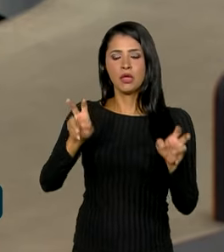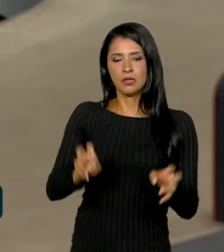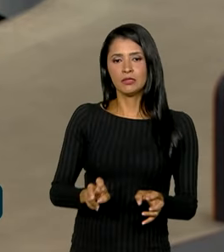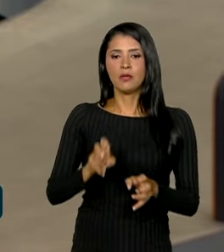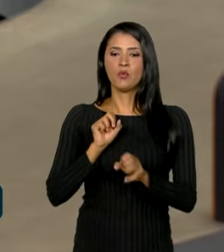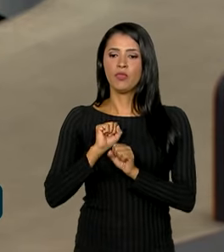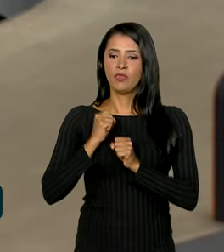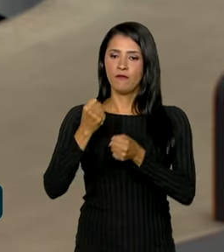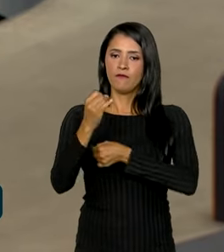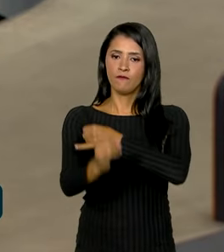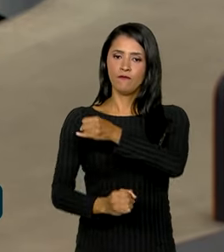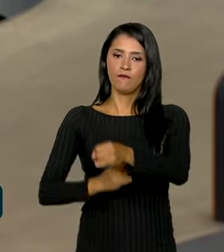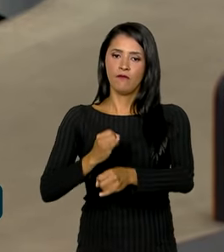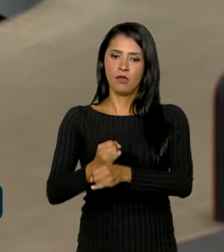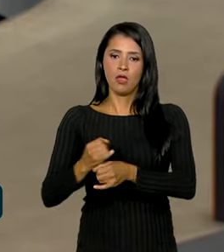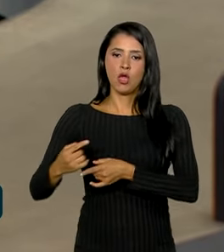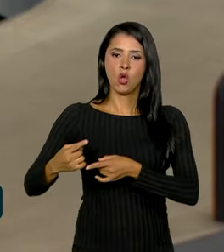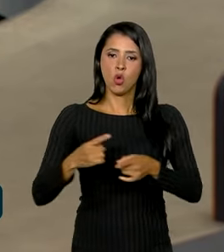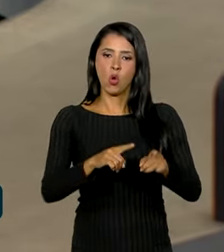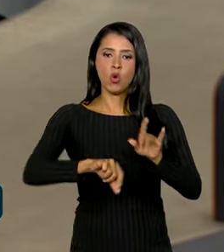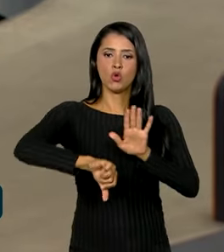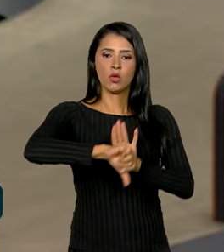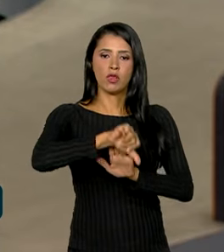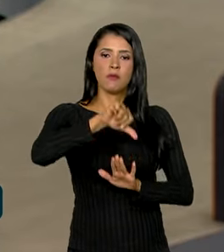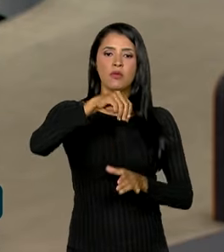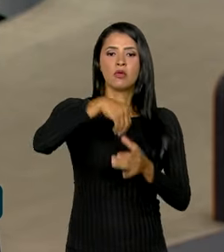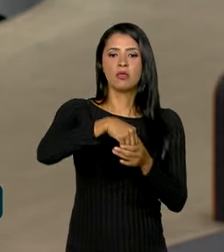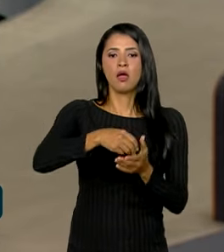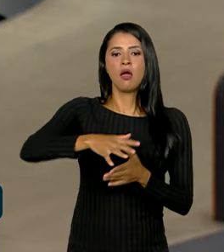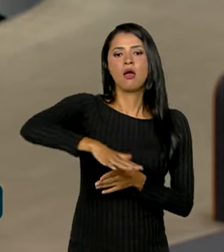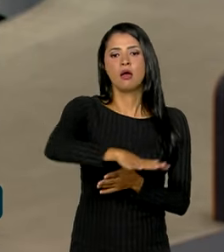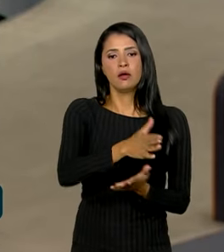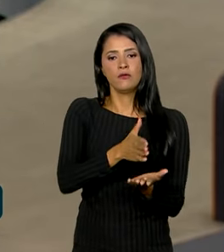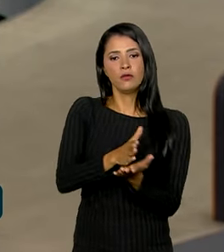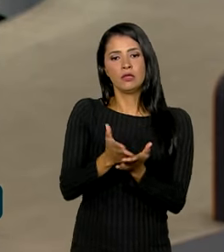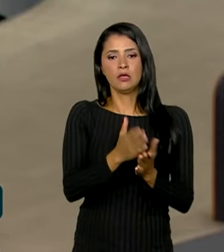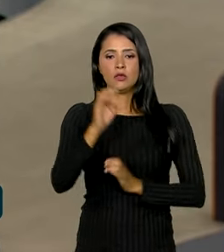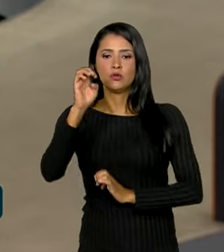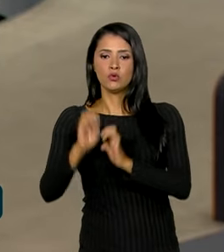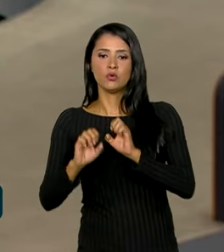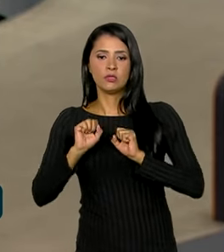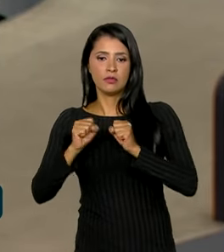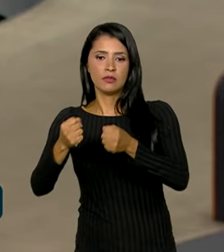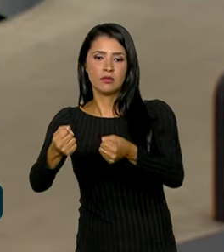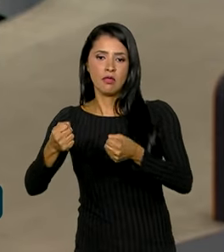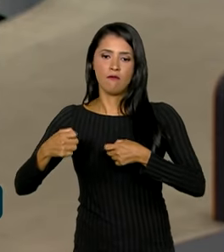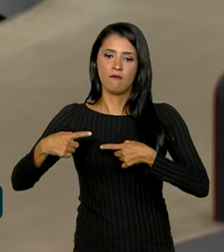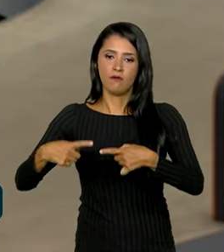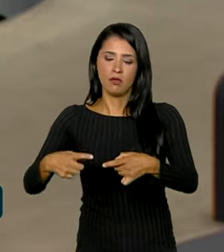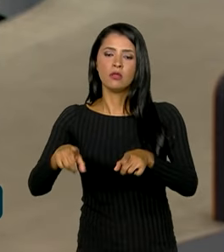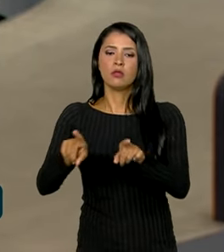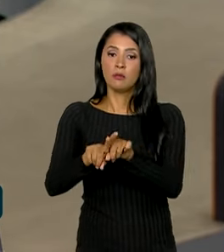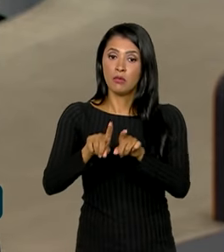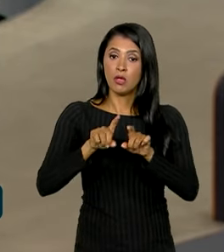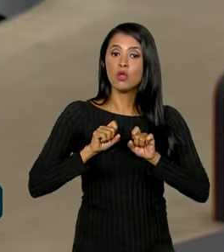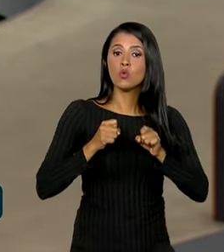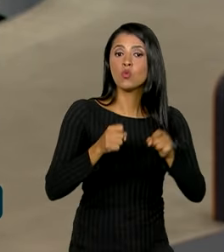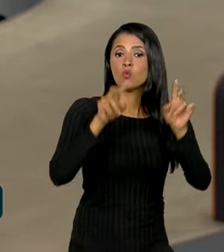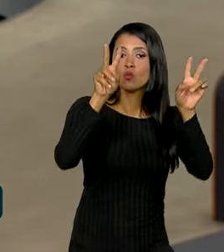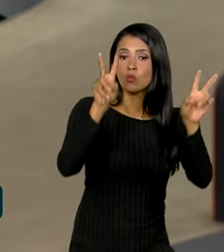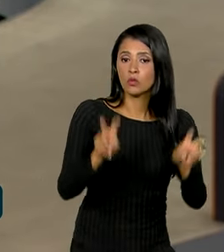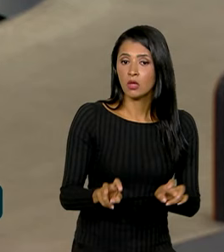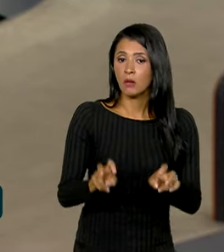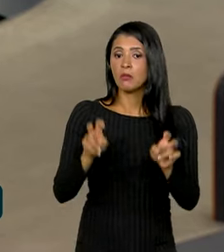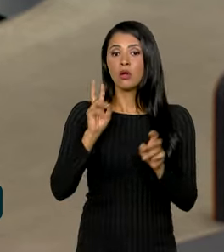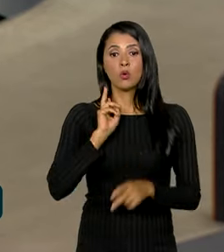cibernética, com combate aos crimes nas fronteiras e a indústria da defesa. Os países também defenderam a manutenção